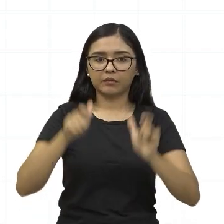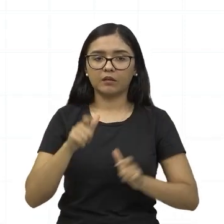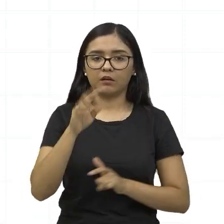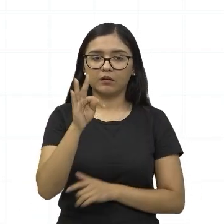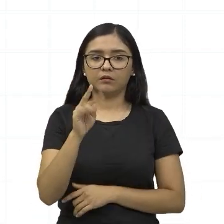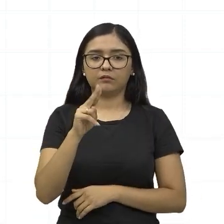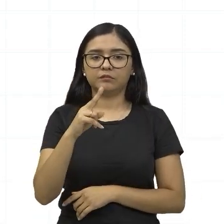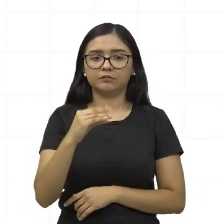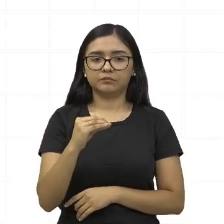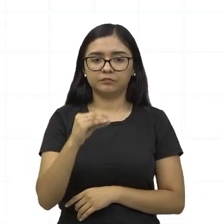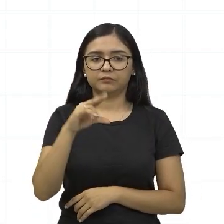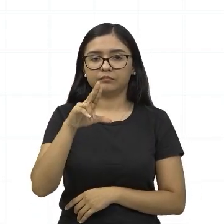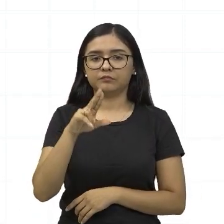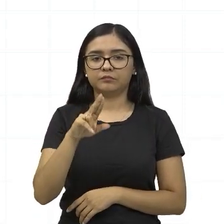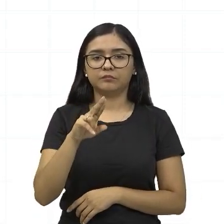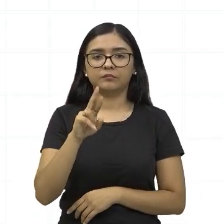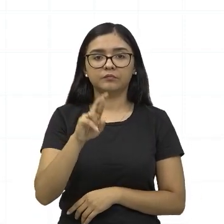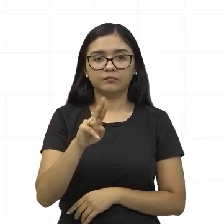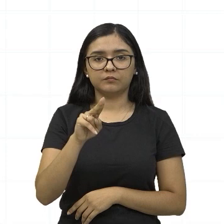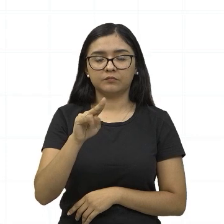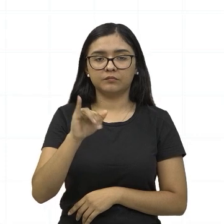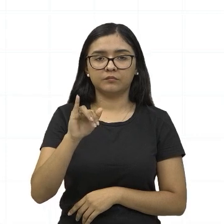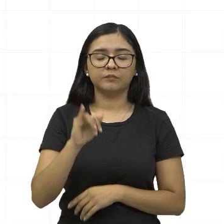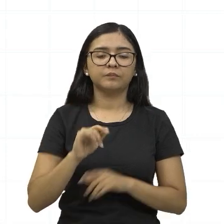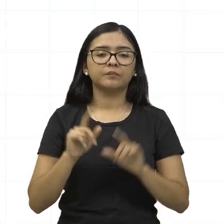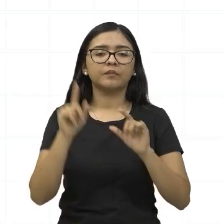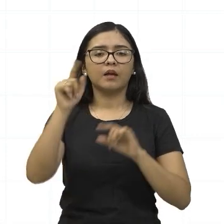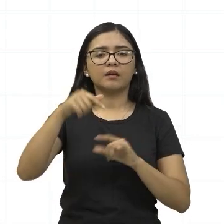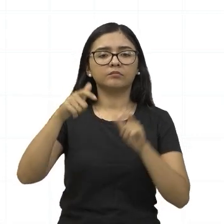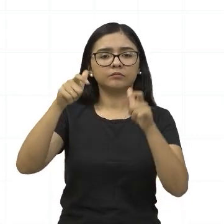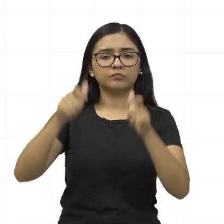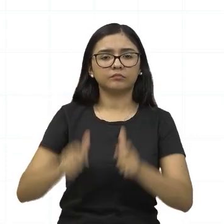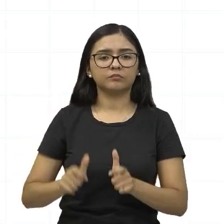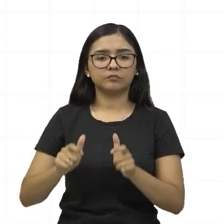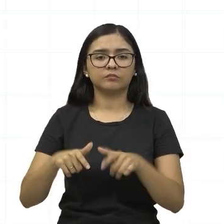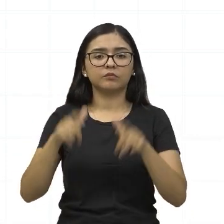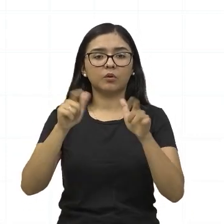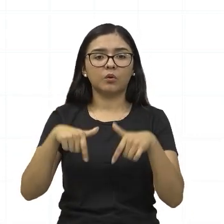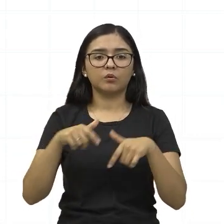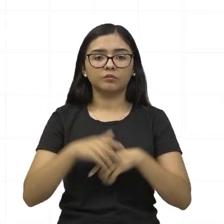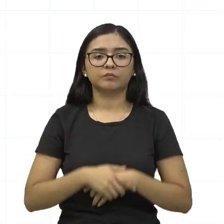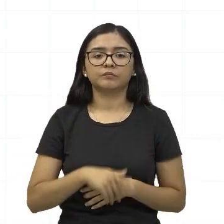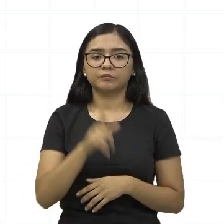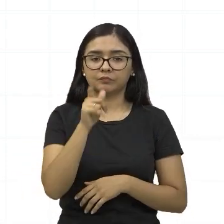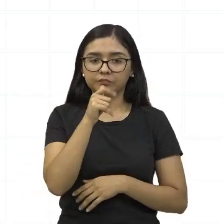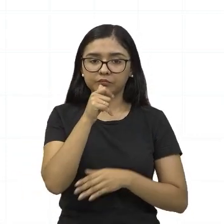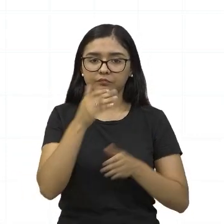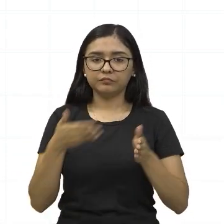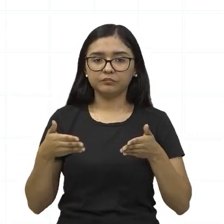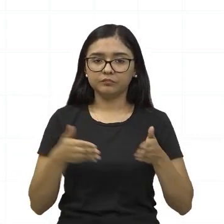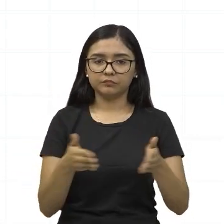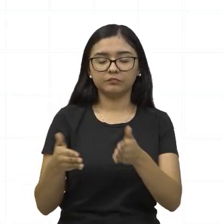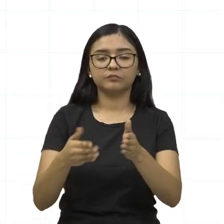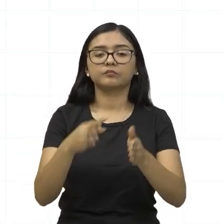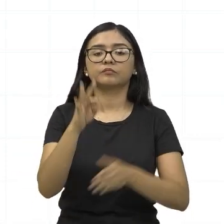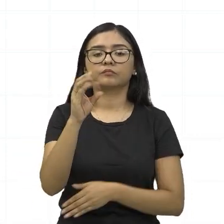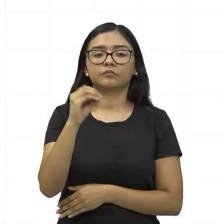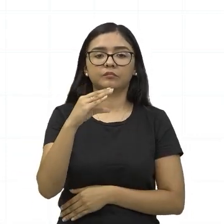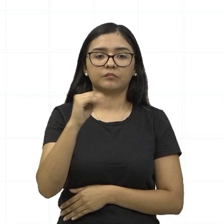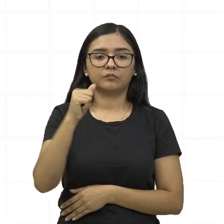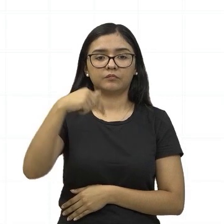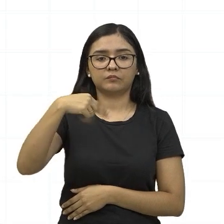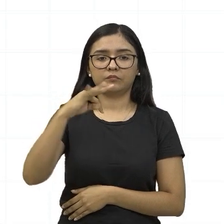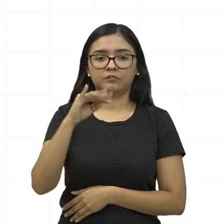Essa usina hidrelétrica, né, ela é uma central que está localizada aí no rio Tocantins, mas no